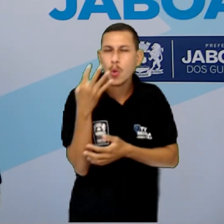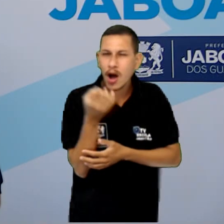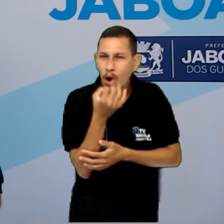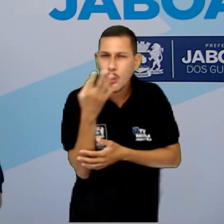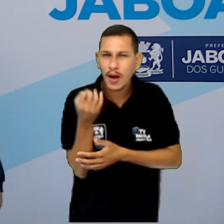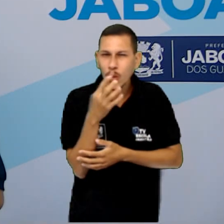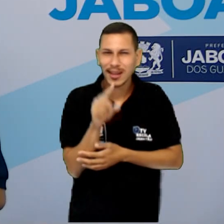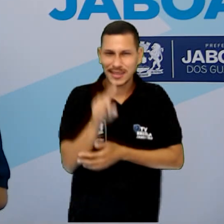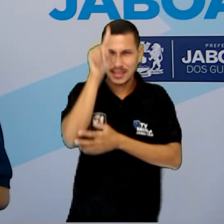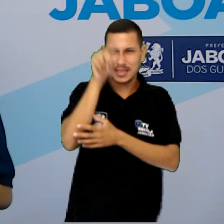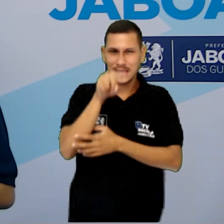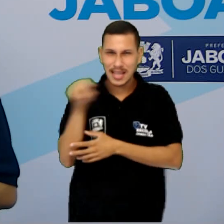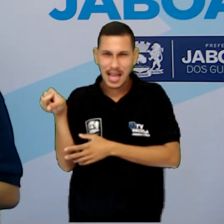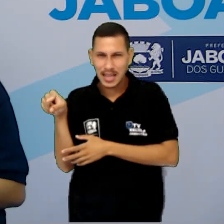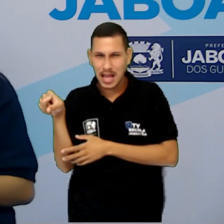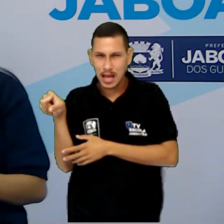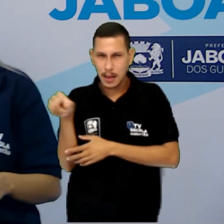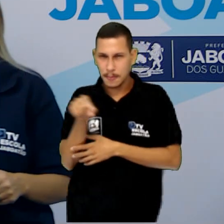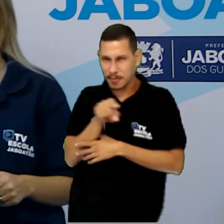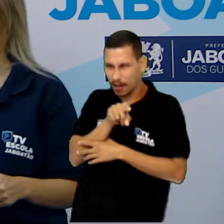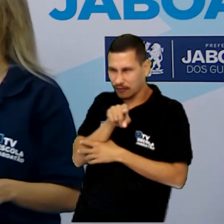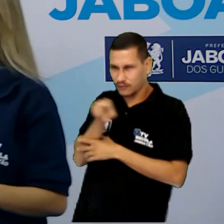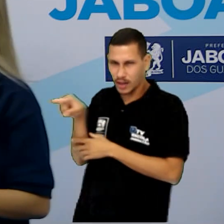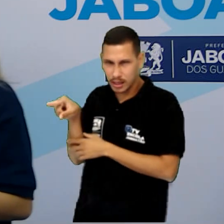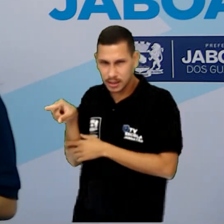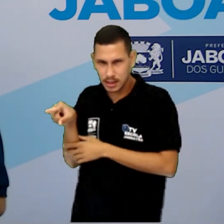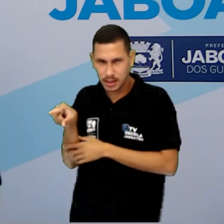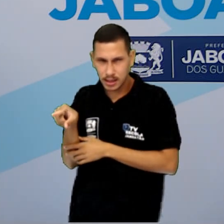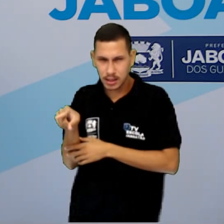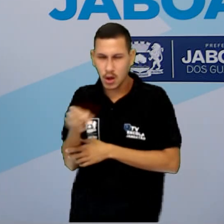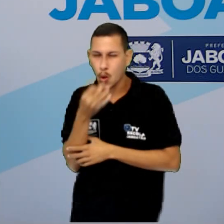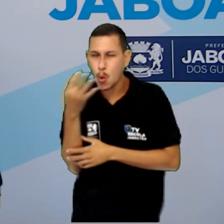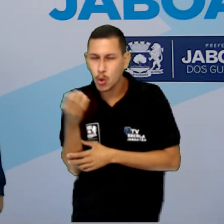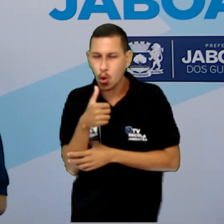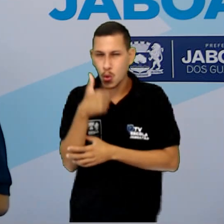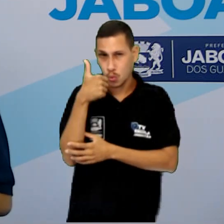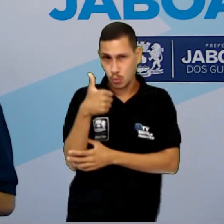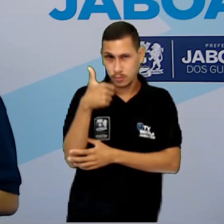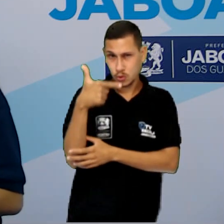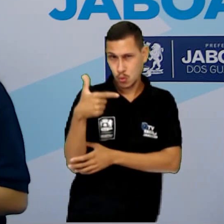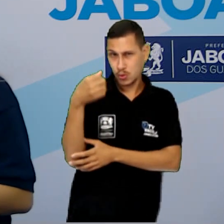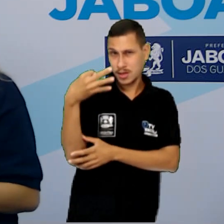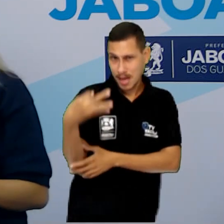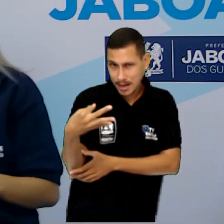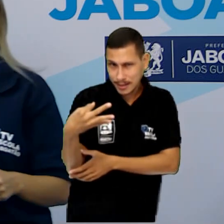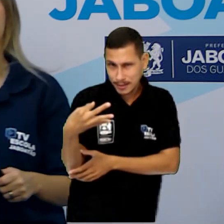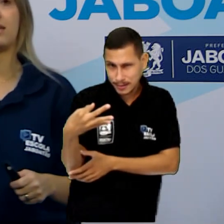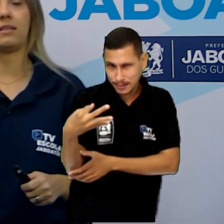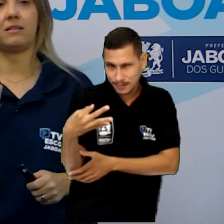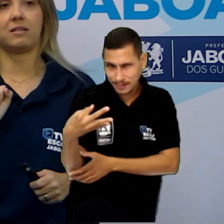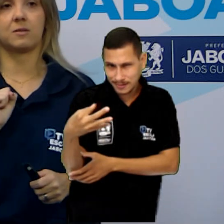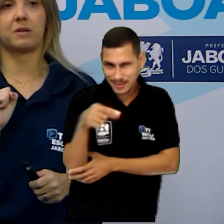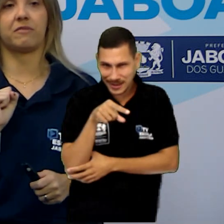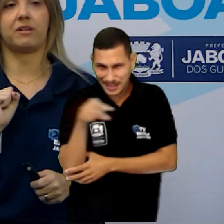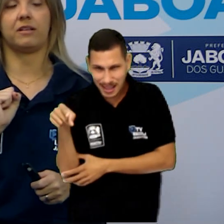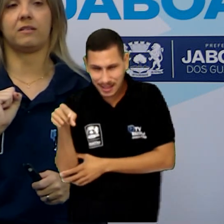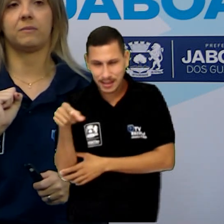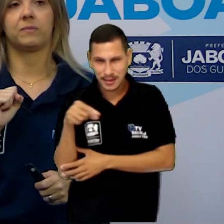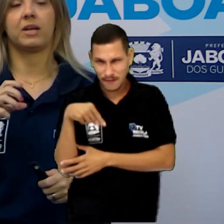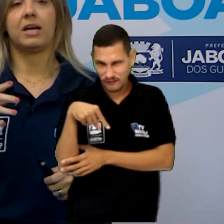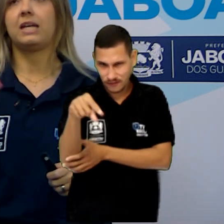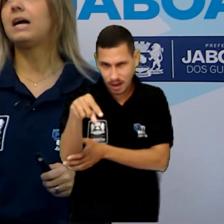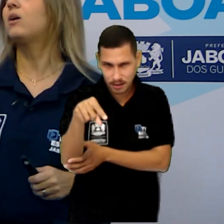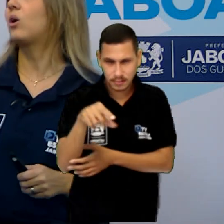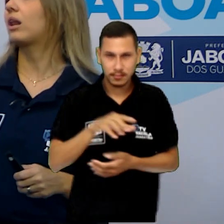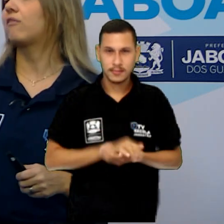andou pra frente? Contem aí comigo. Uma, duas, três setinhas pra frente.